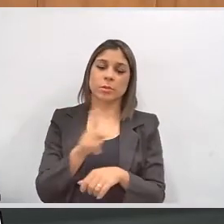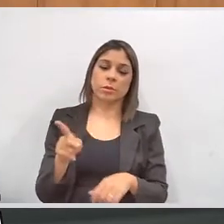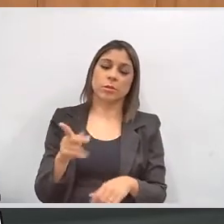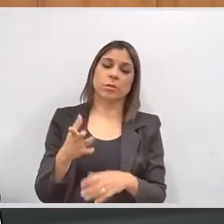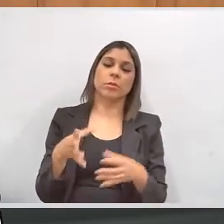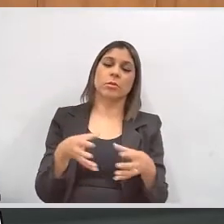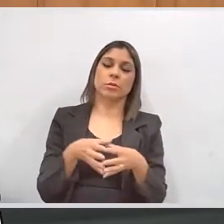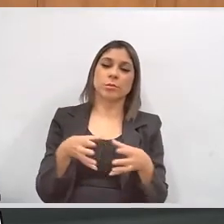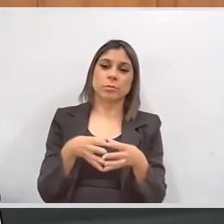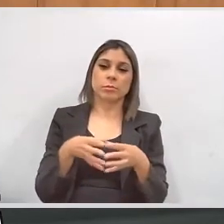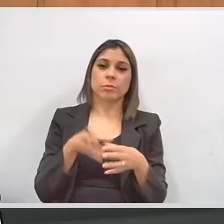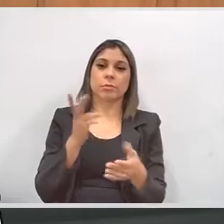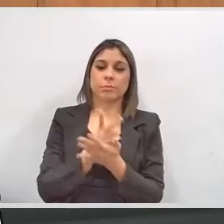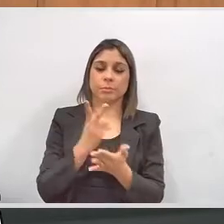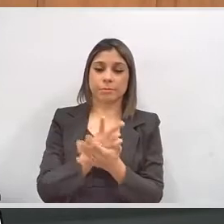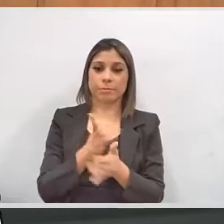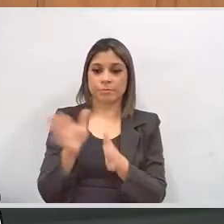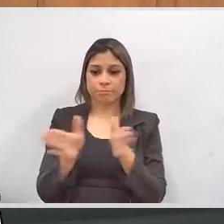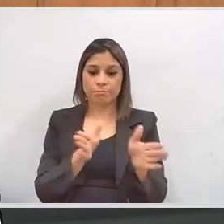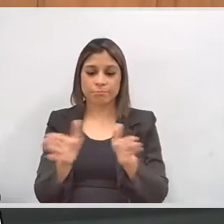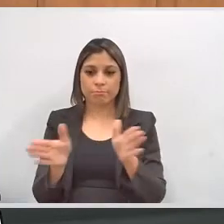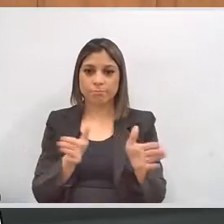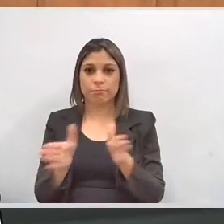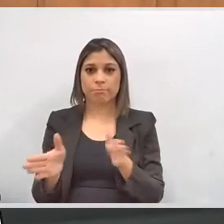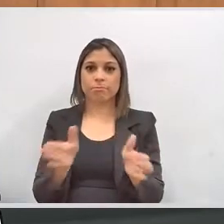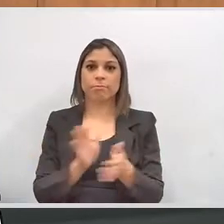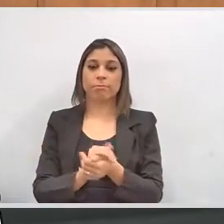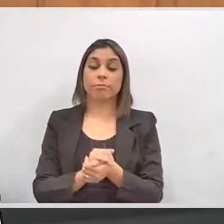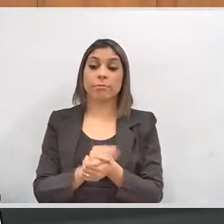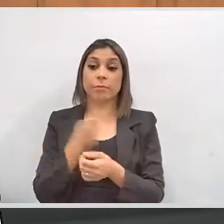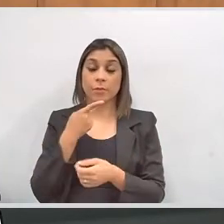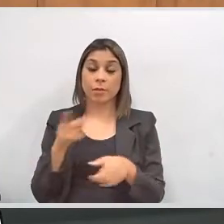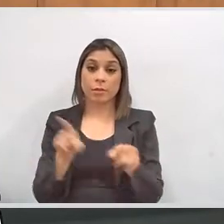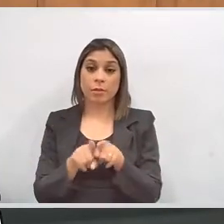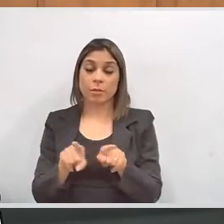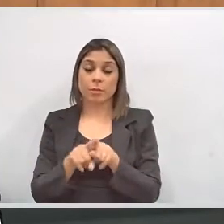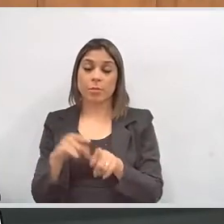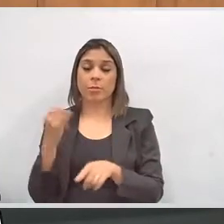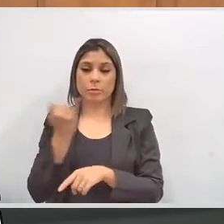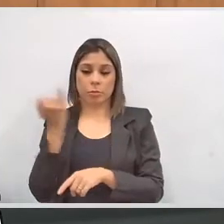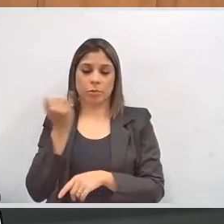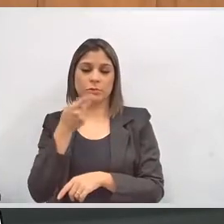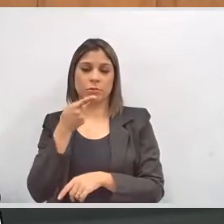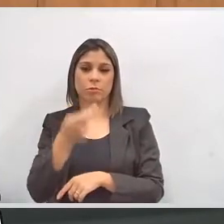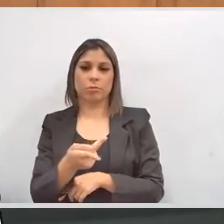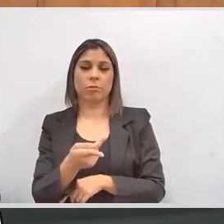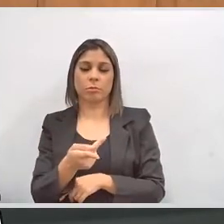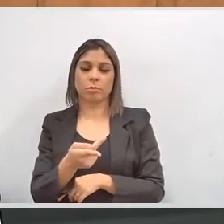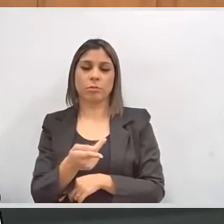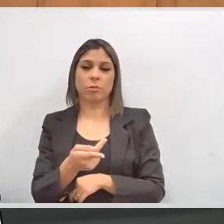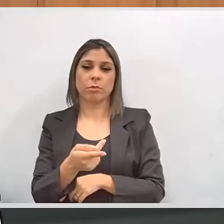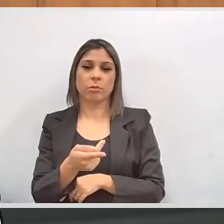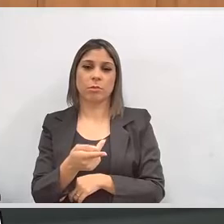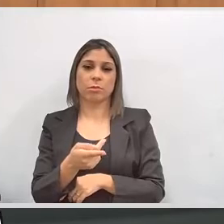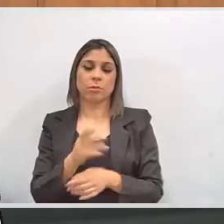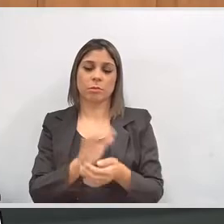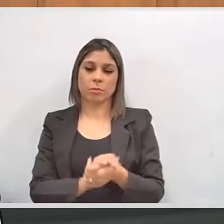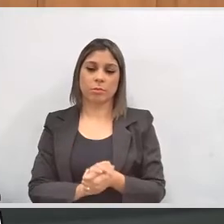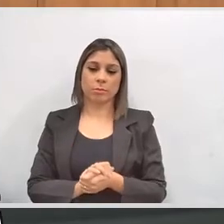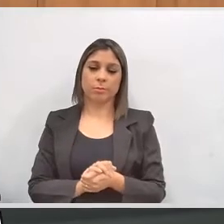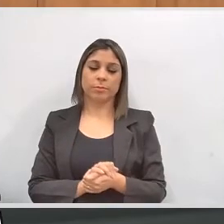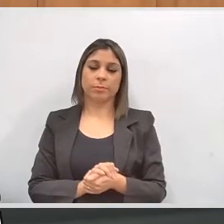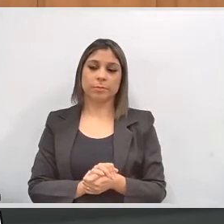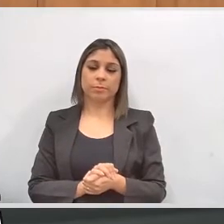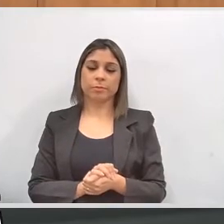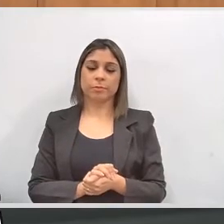comissão permanente de acessibilidade. Quero ressaltar, importante, desde já, que mesmo